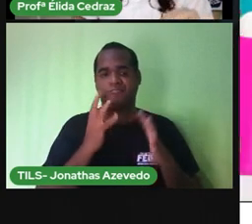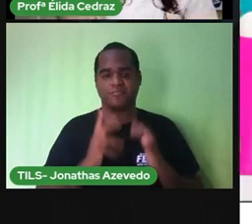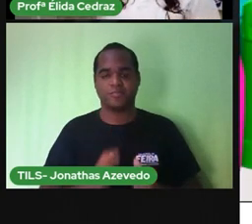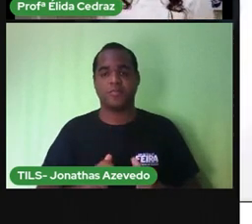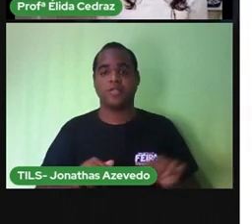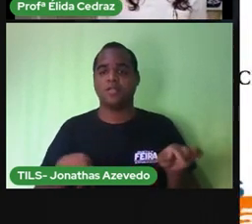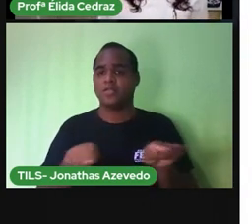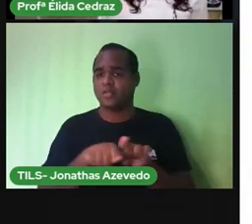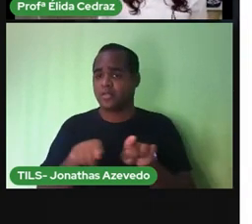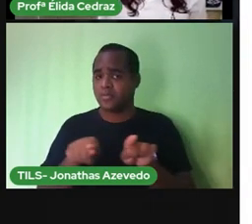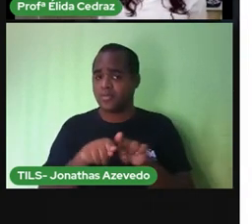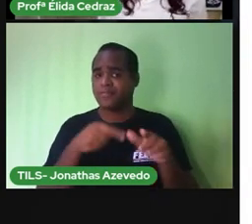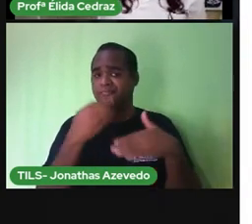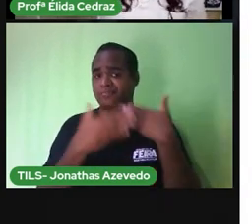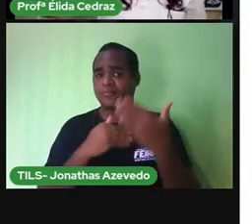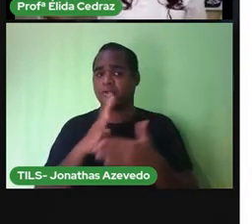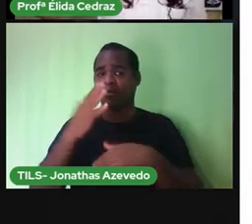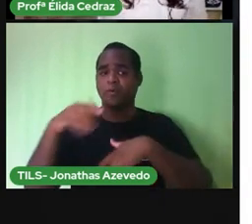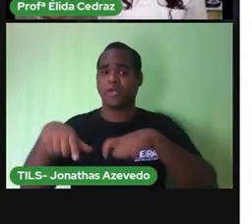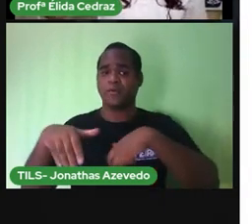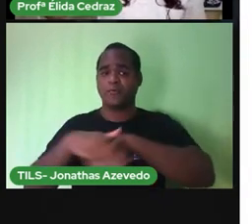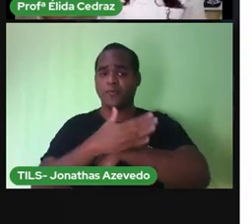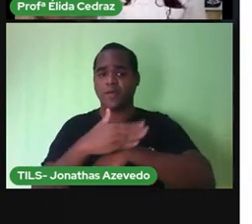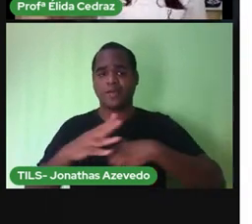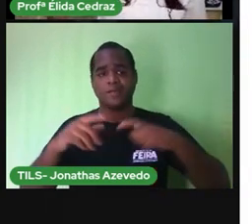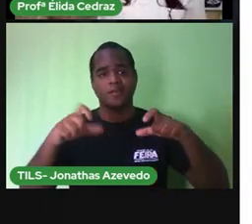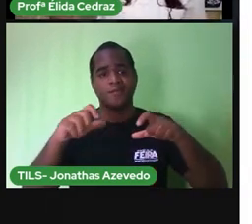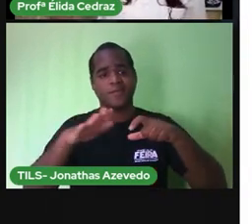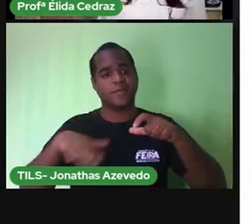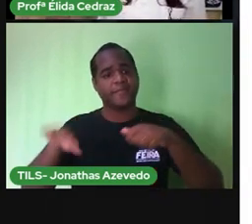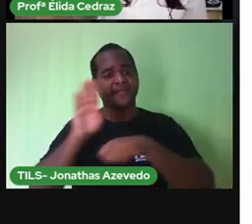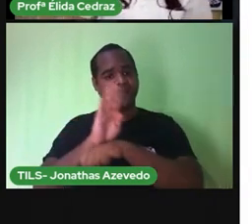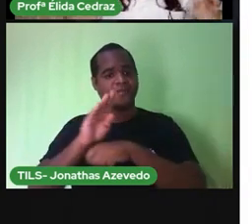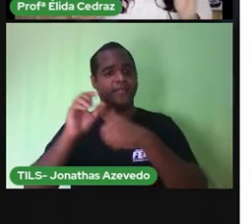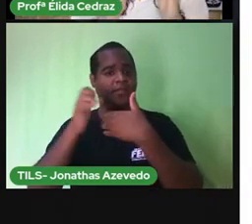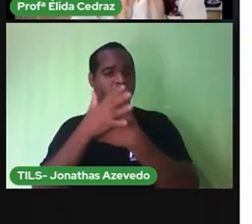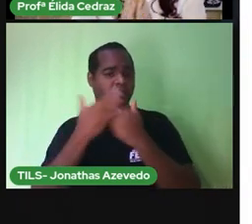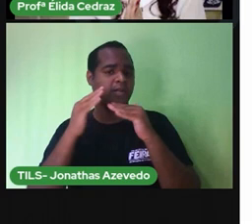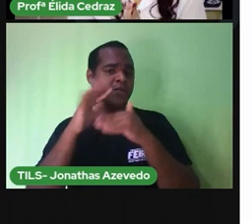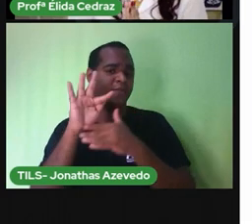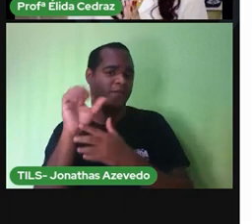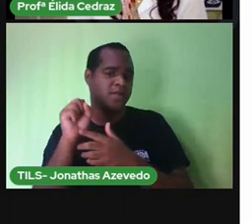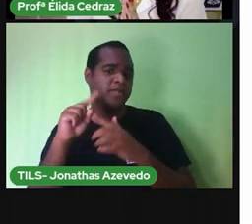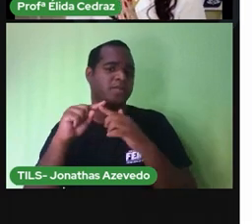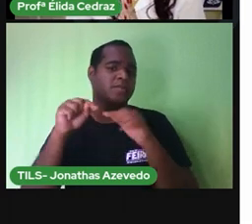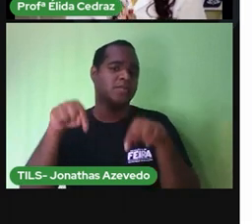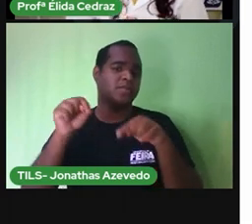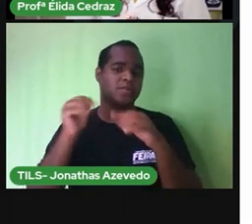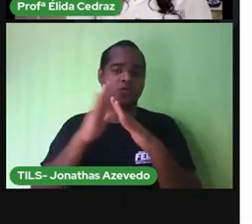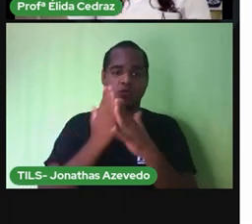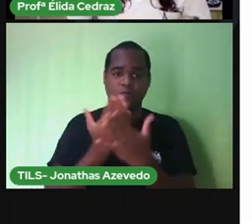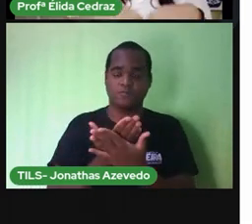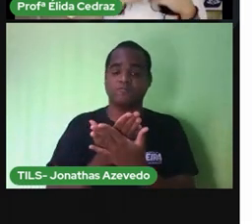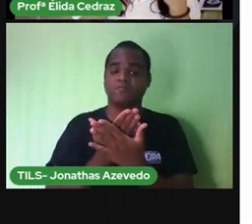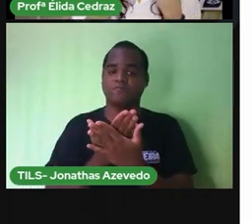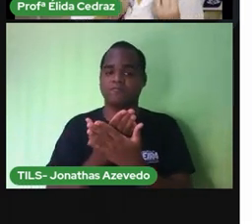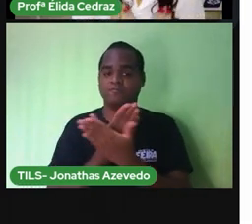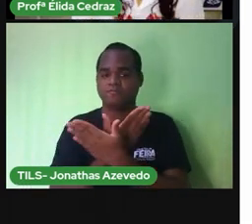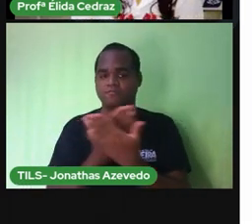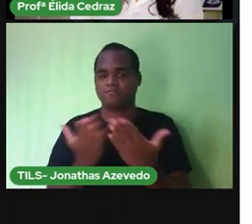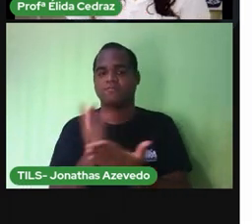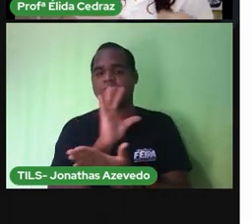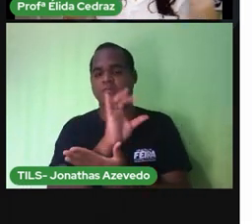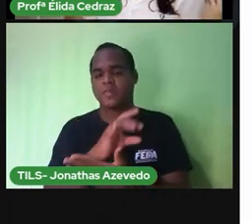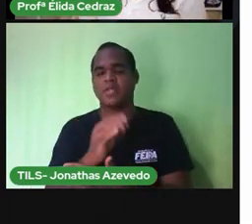essa prática para a rua para a sua rua para o seu bairro para a sua escola e se você já sabe disso leva esse